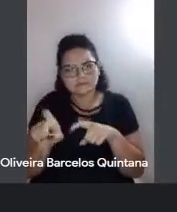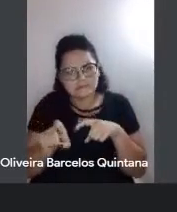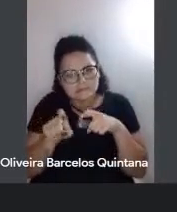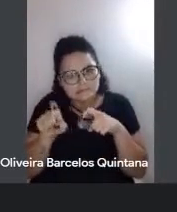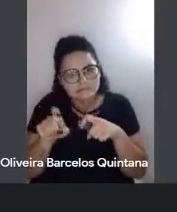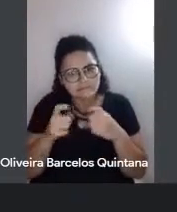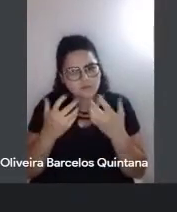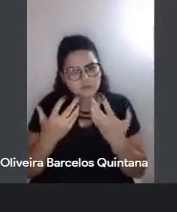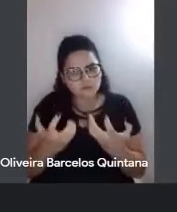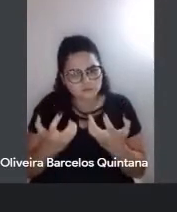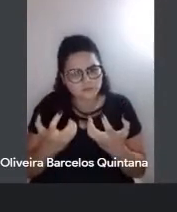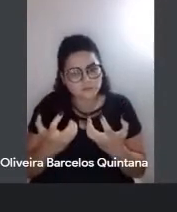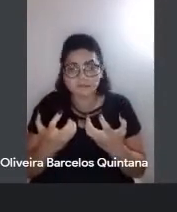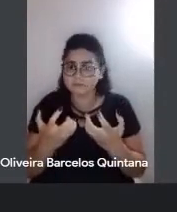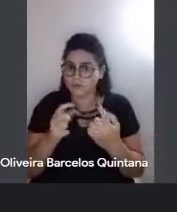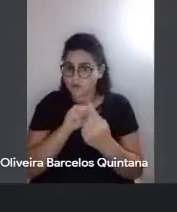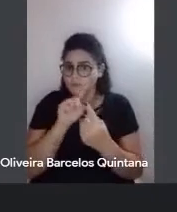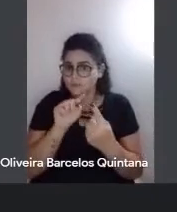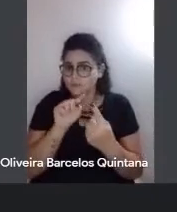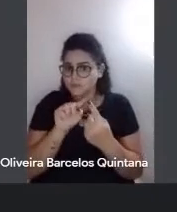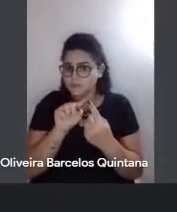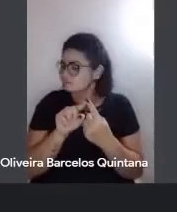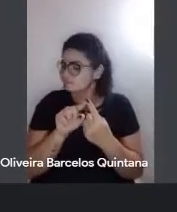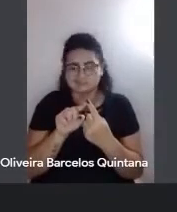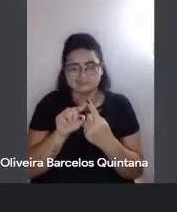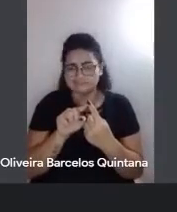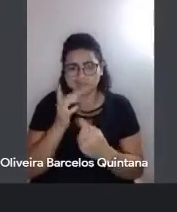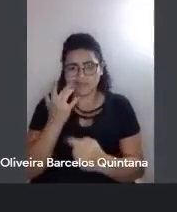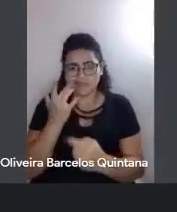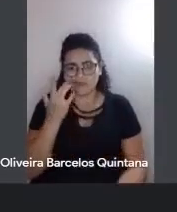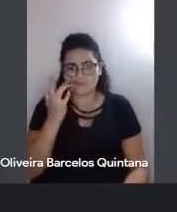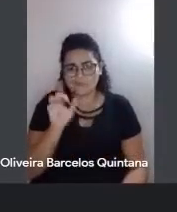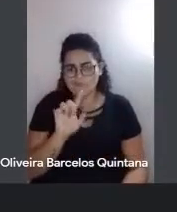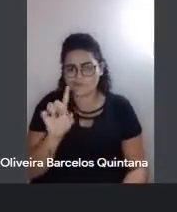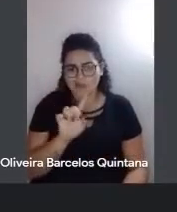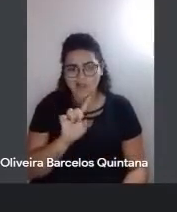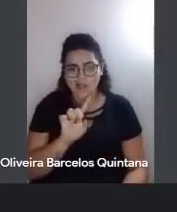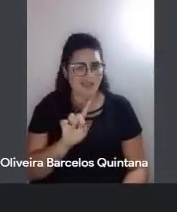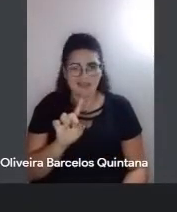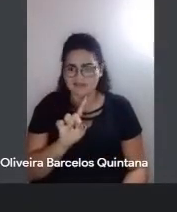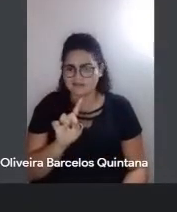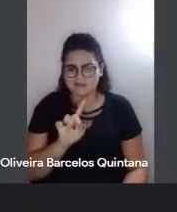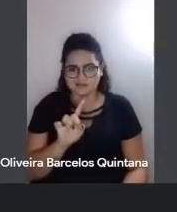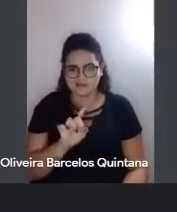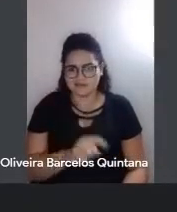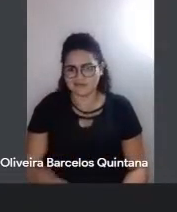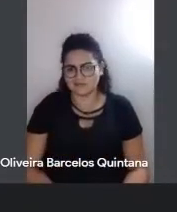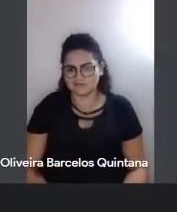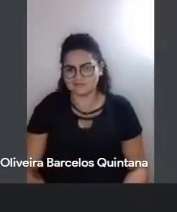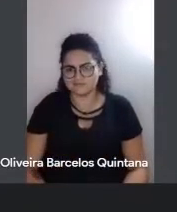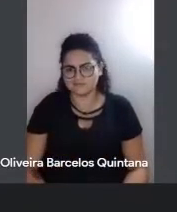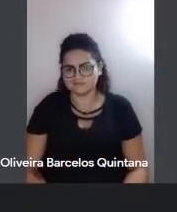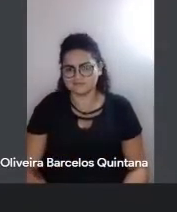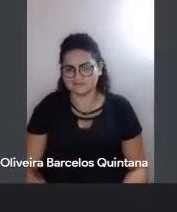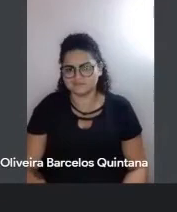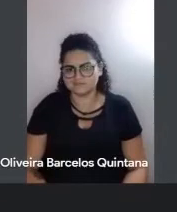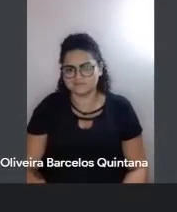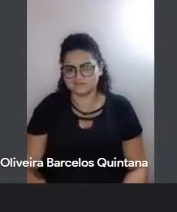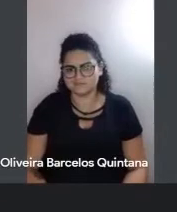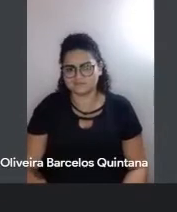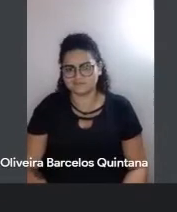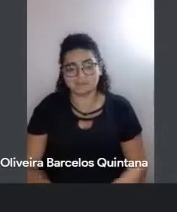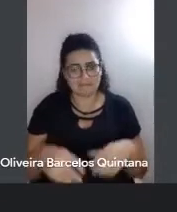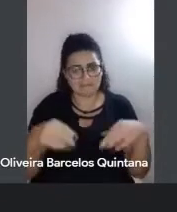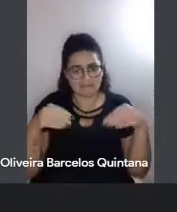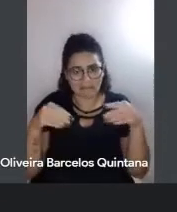seria mais objetiva e eu não consigo achar isso, eu realmente não consigo achar a parte que a Terra seja